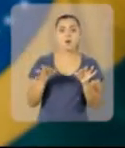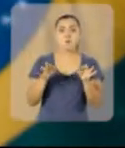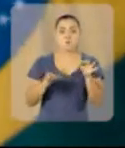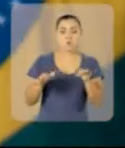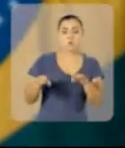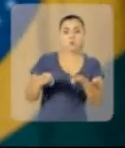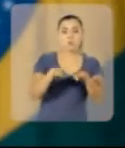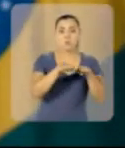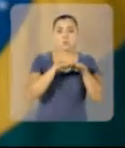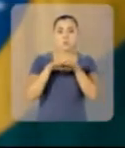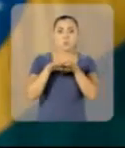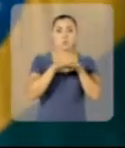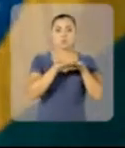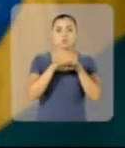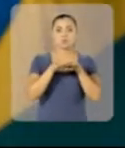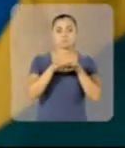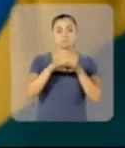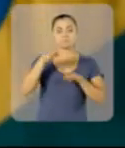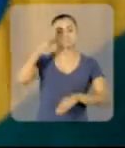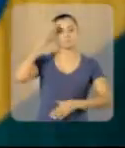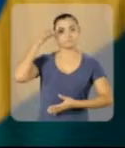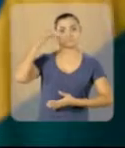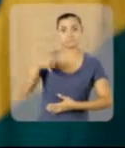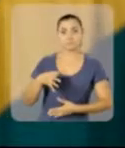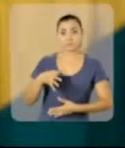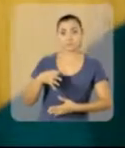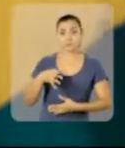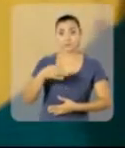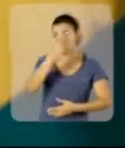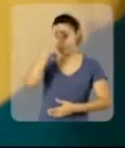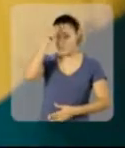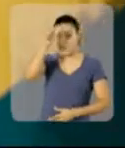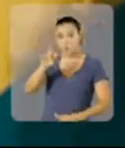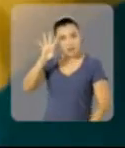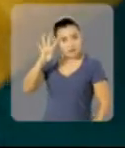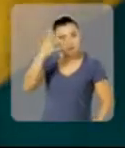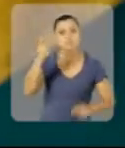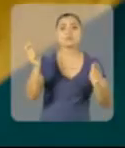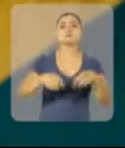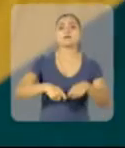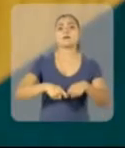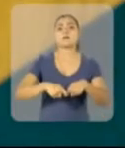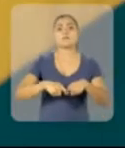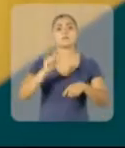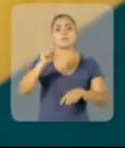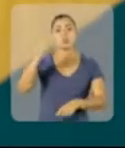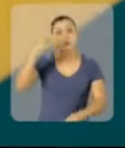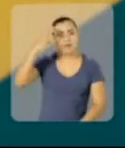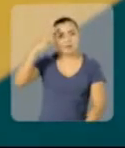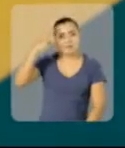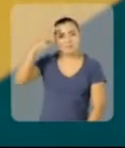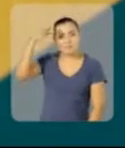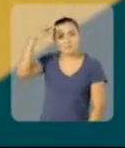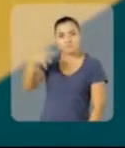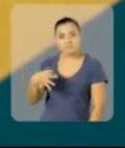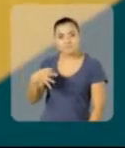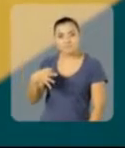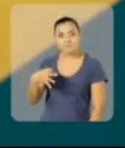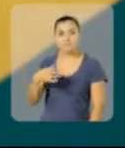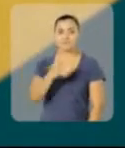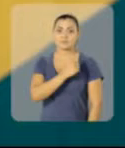equilíbrio, do bom senso. É hora de alguém que resolva. Usando a cabeça